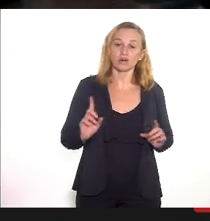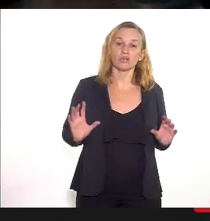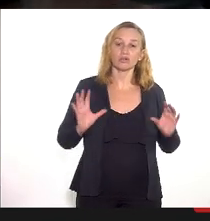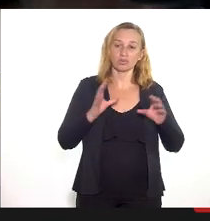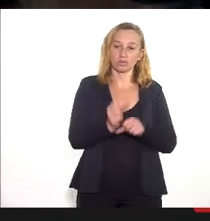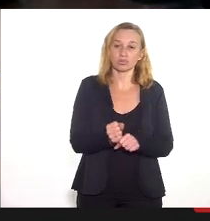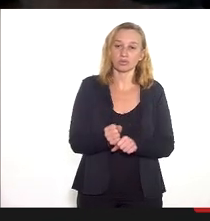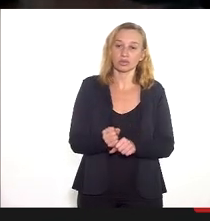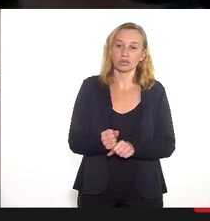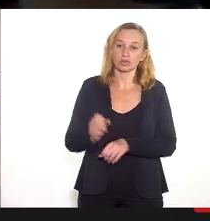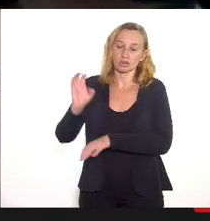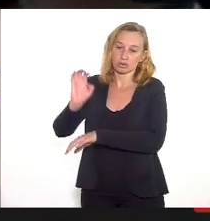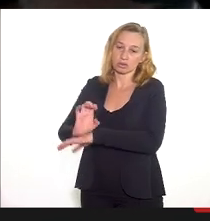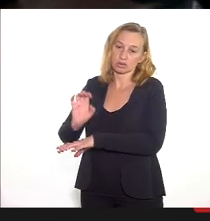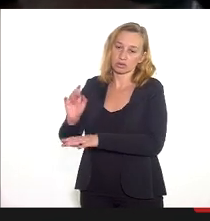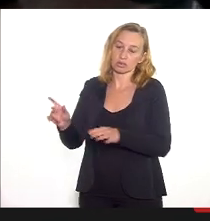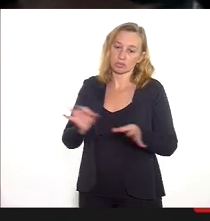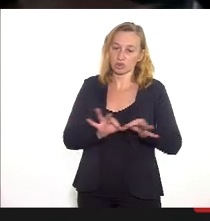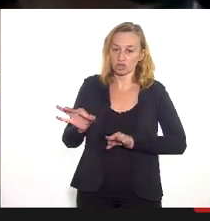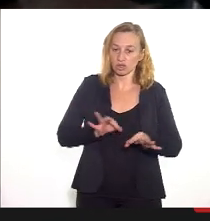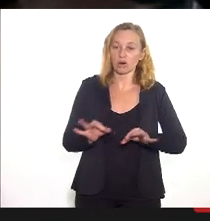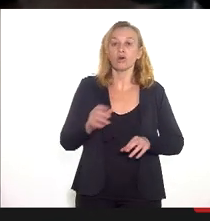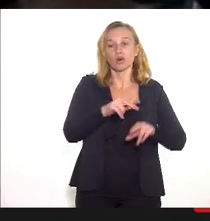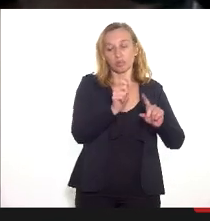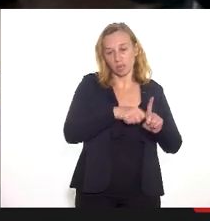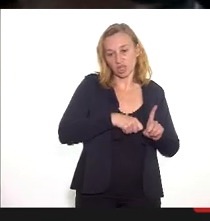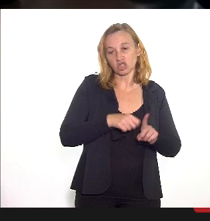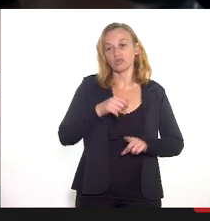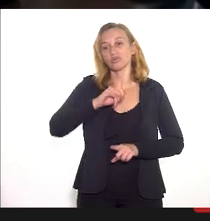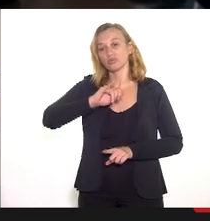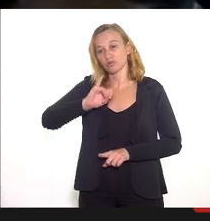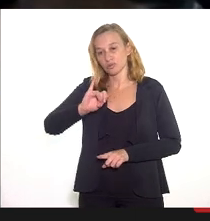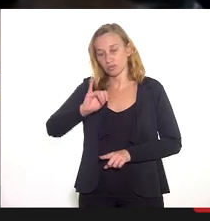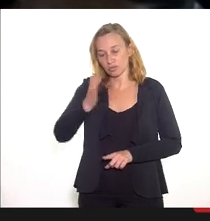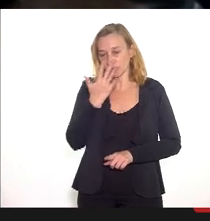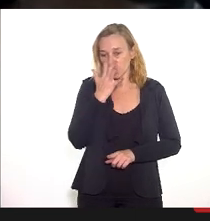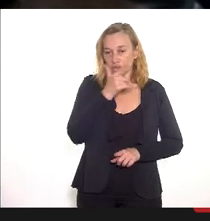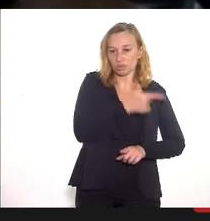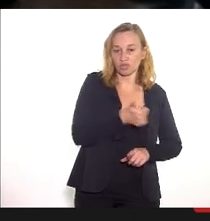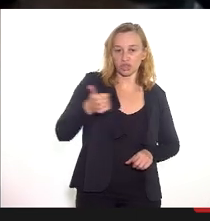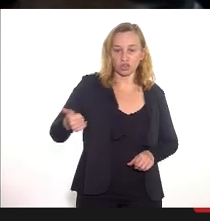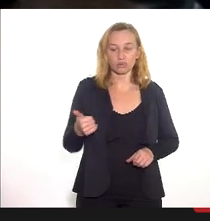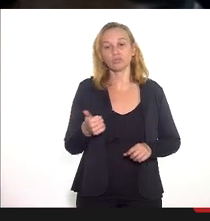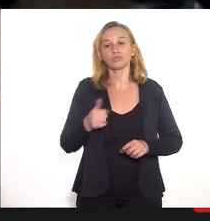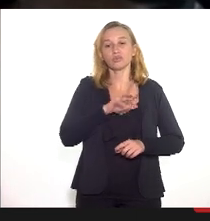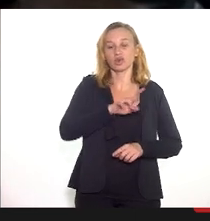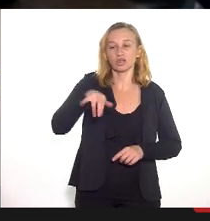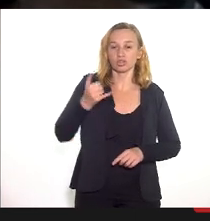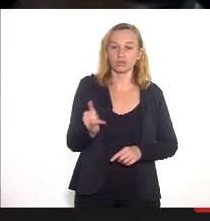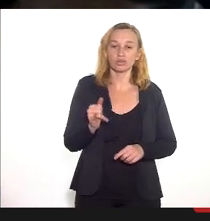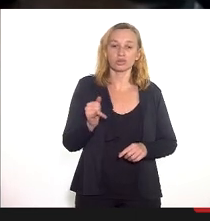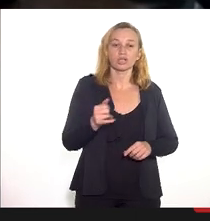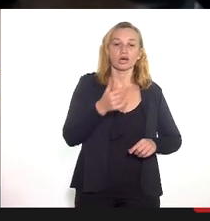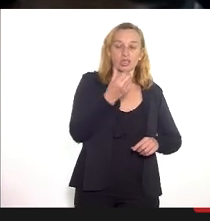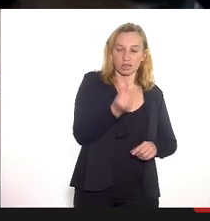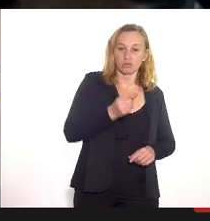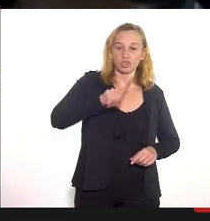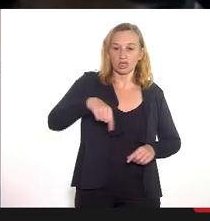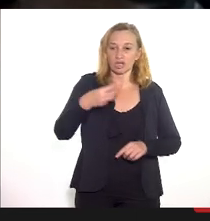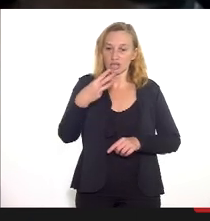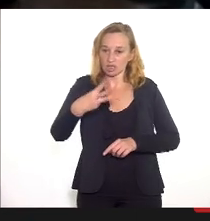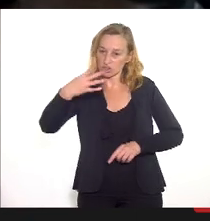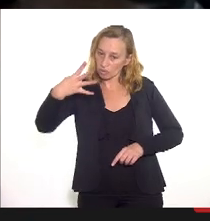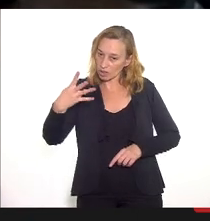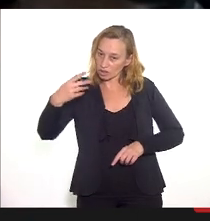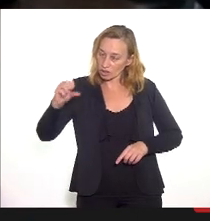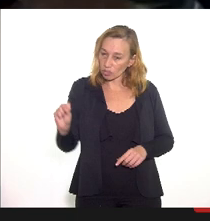estadual mês de fevereiro de 2021 deliberação CBRJ número 6.348 de